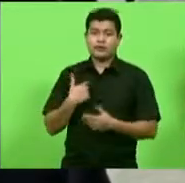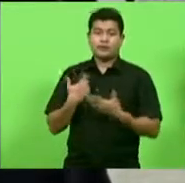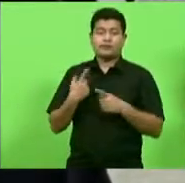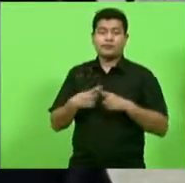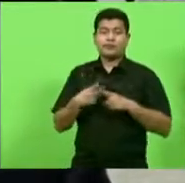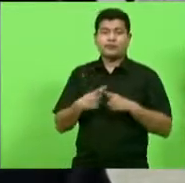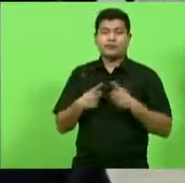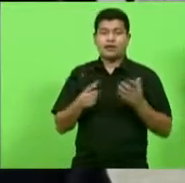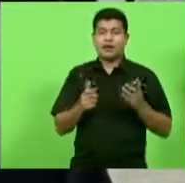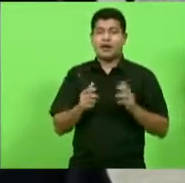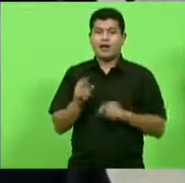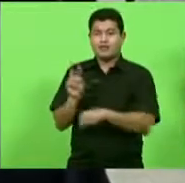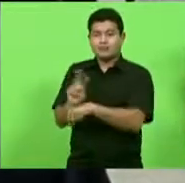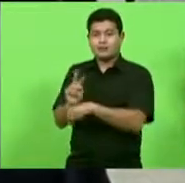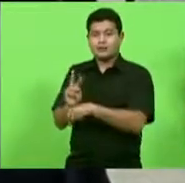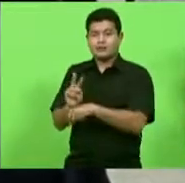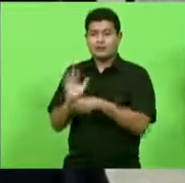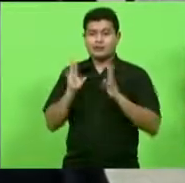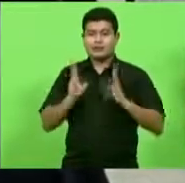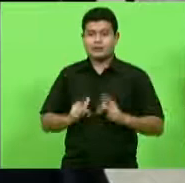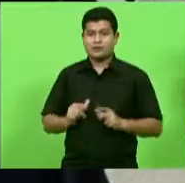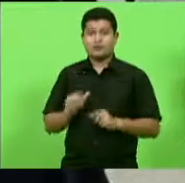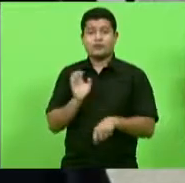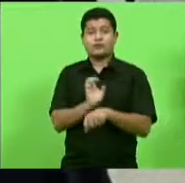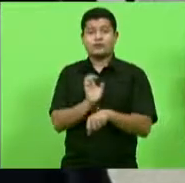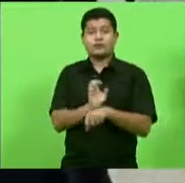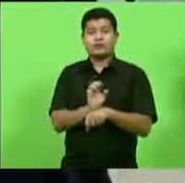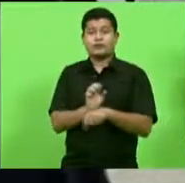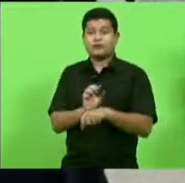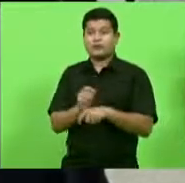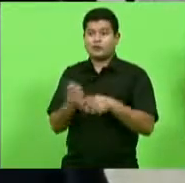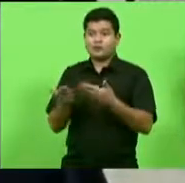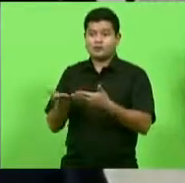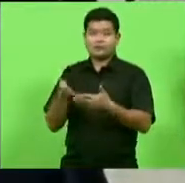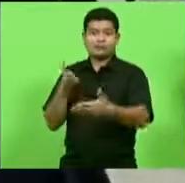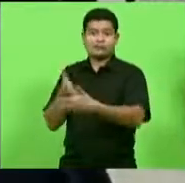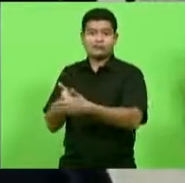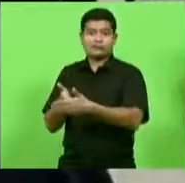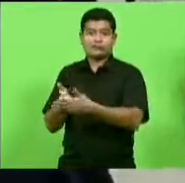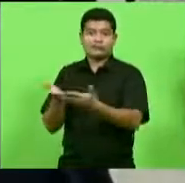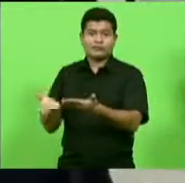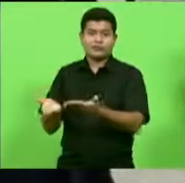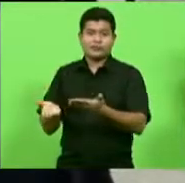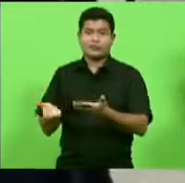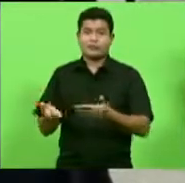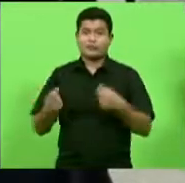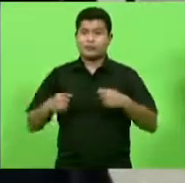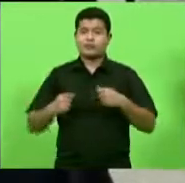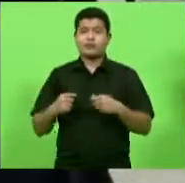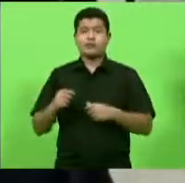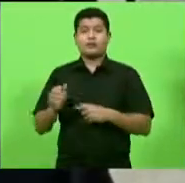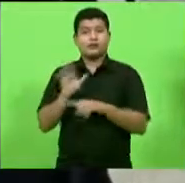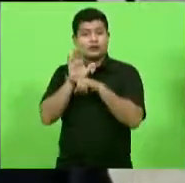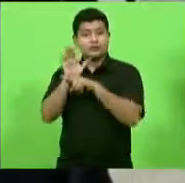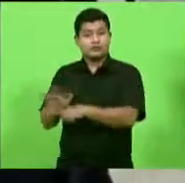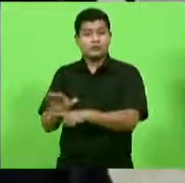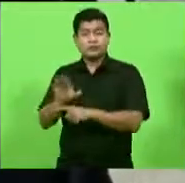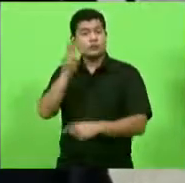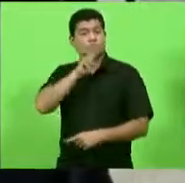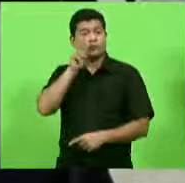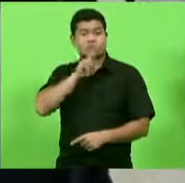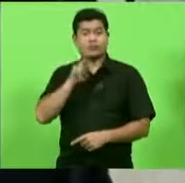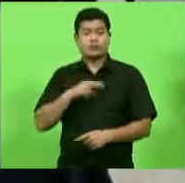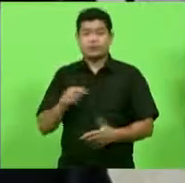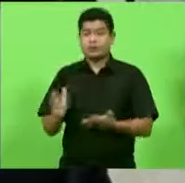sanitária estadual necessitando de auxílio urgente então tem alguns assuntos que é direto